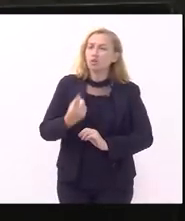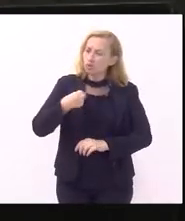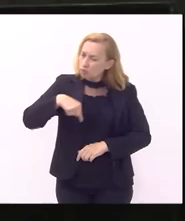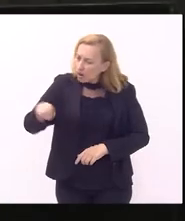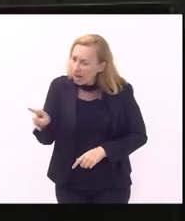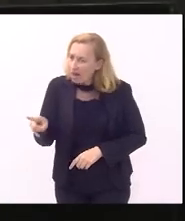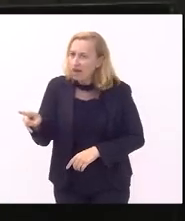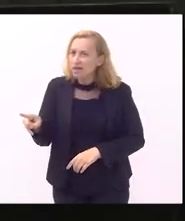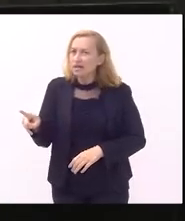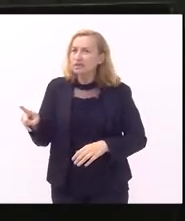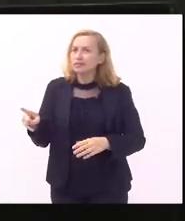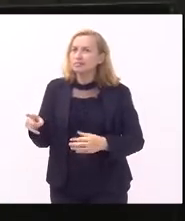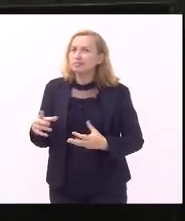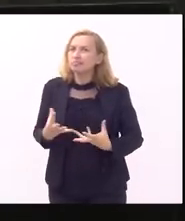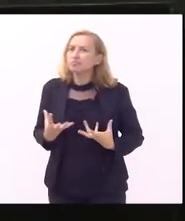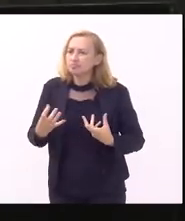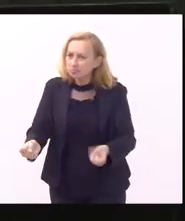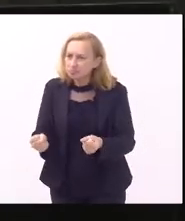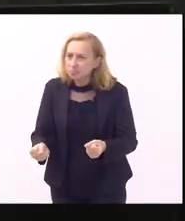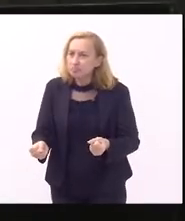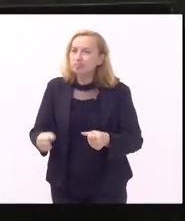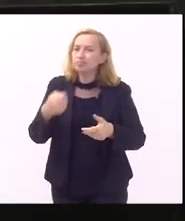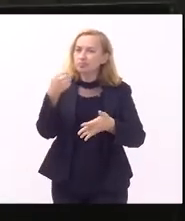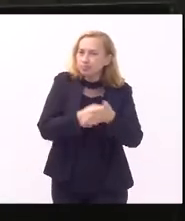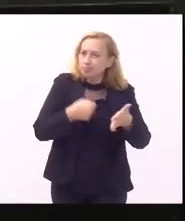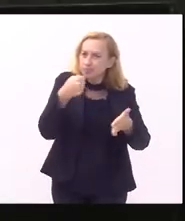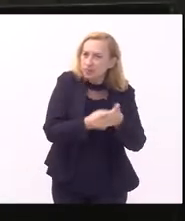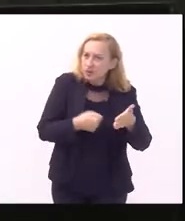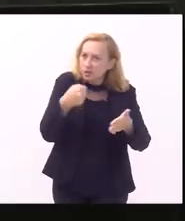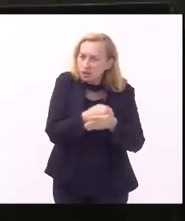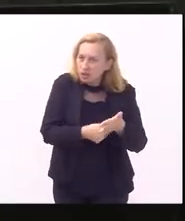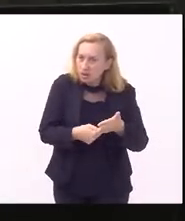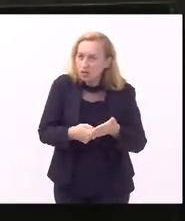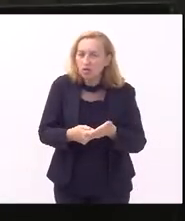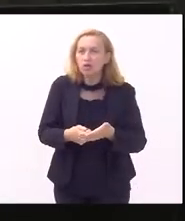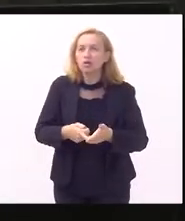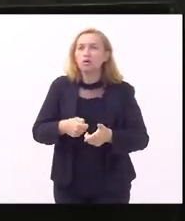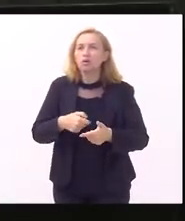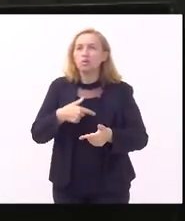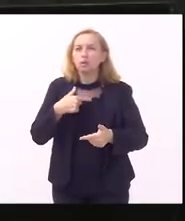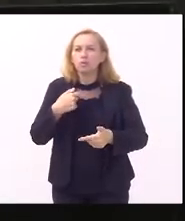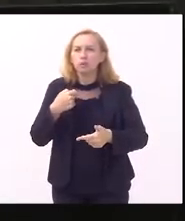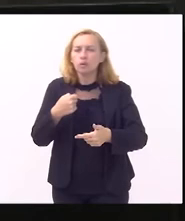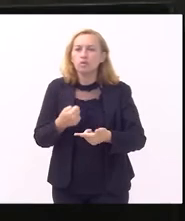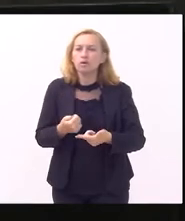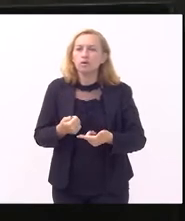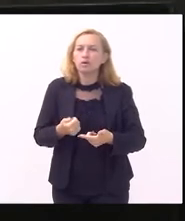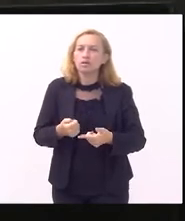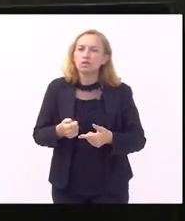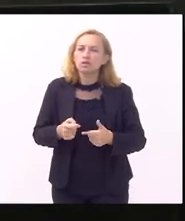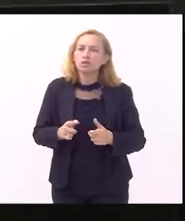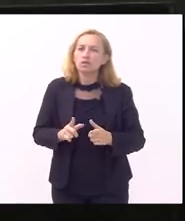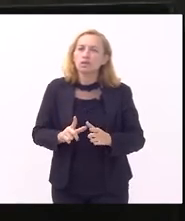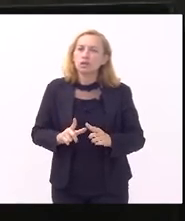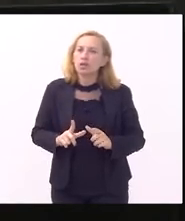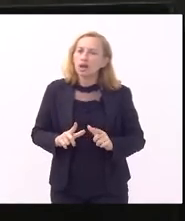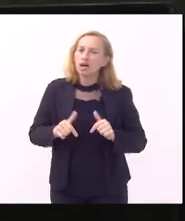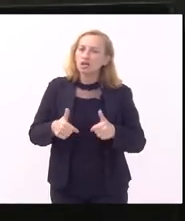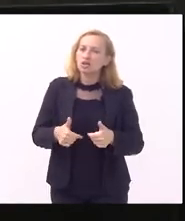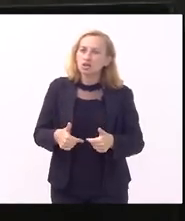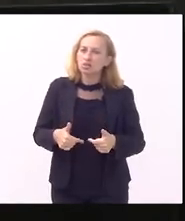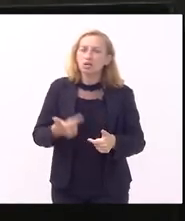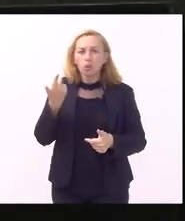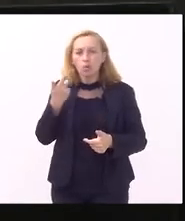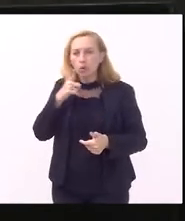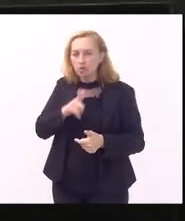lá abraçamos essa causa compramos esse barulho mergulhamos nessa batalha e